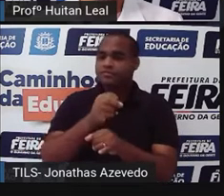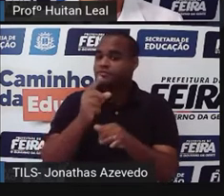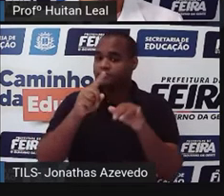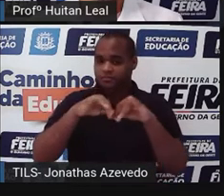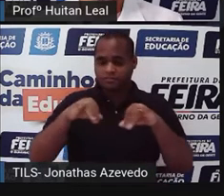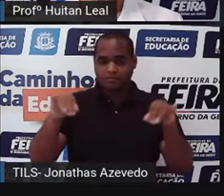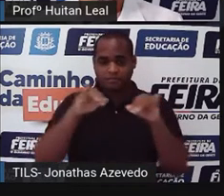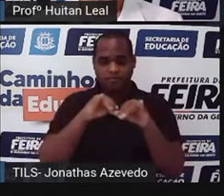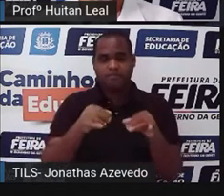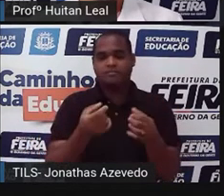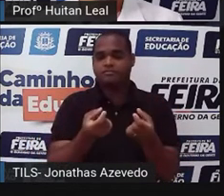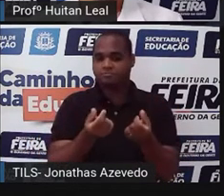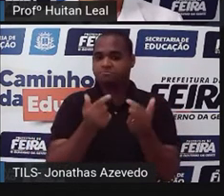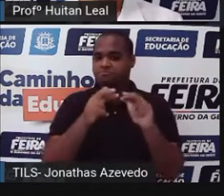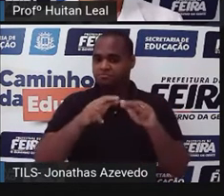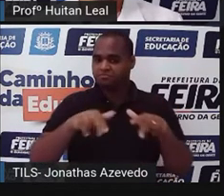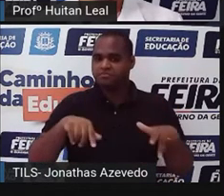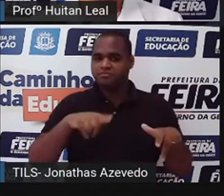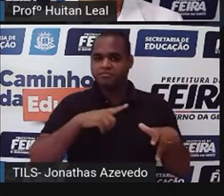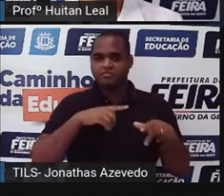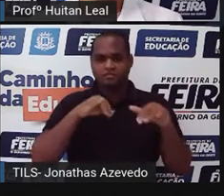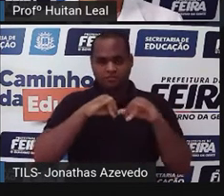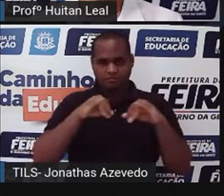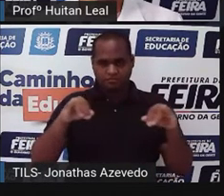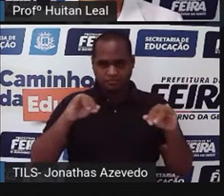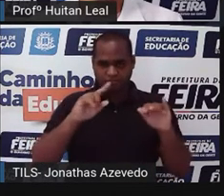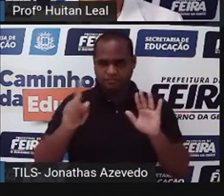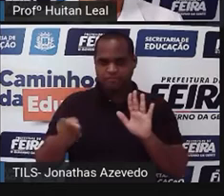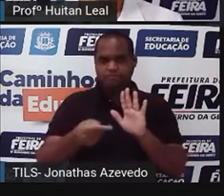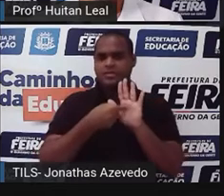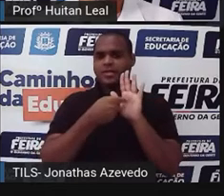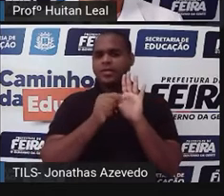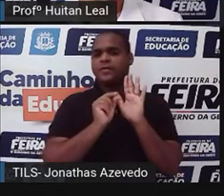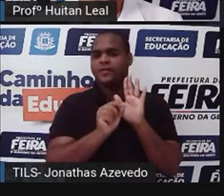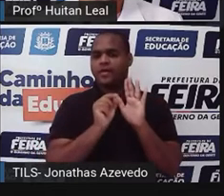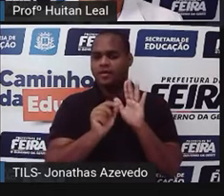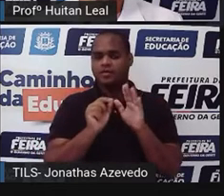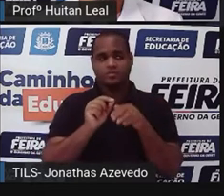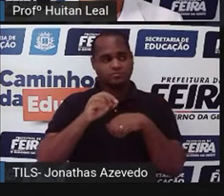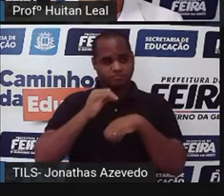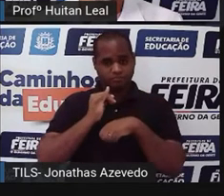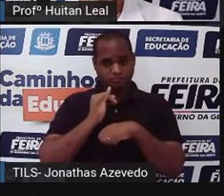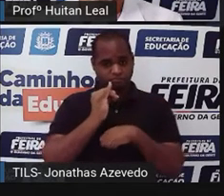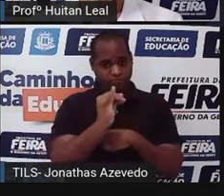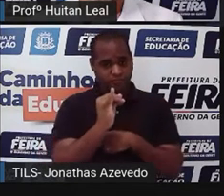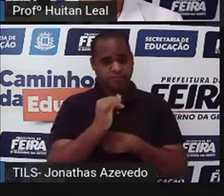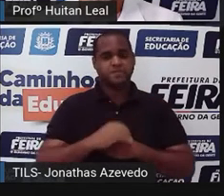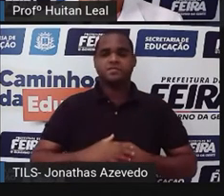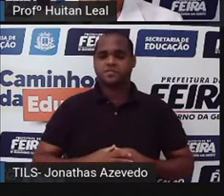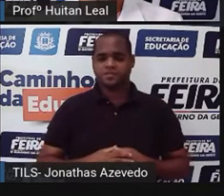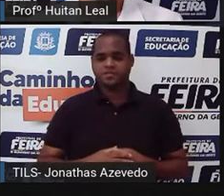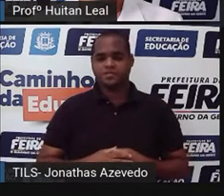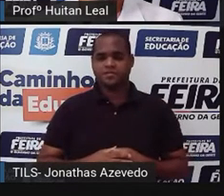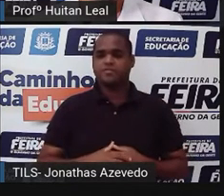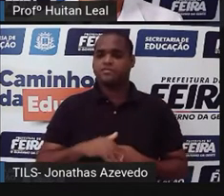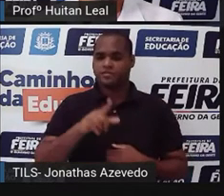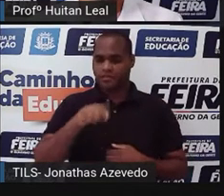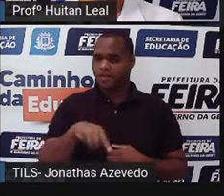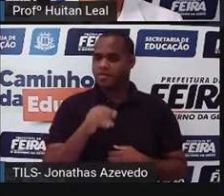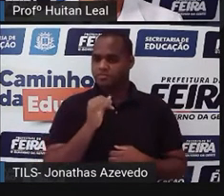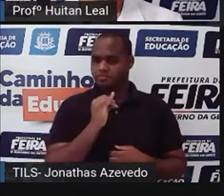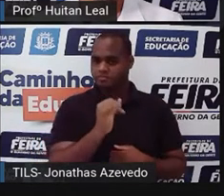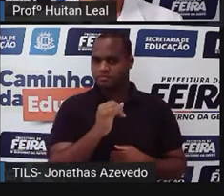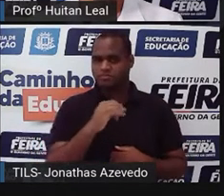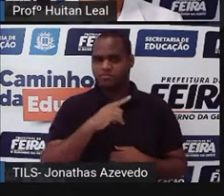produto de consumo. A notícia tem como objetivo informar. Olha o que eu já disse, informar. Essa informação